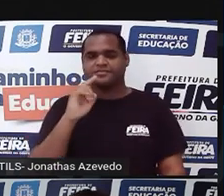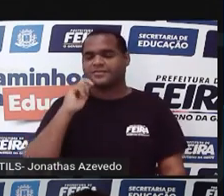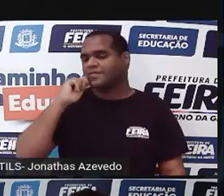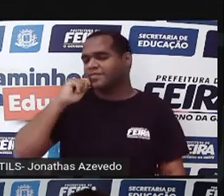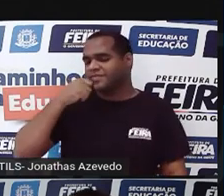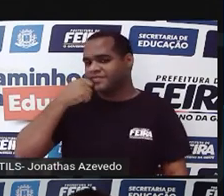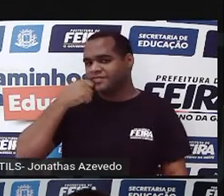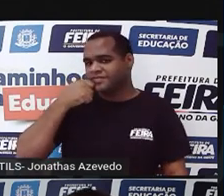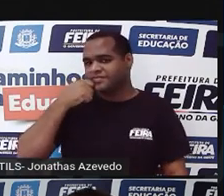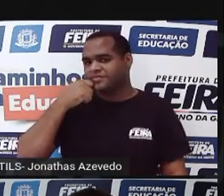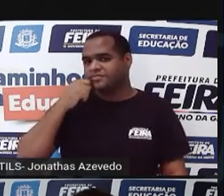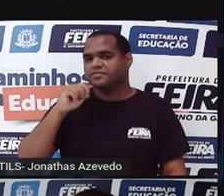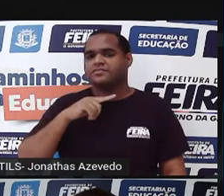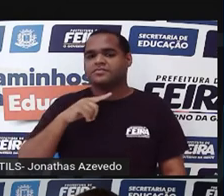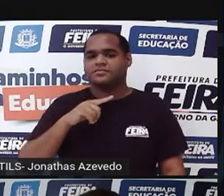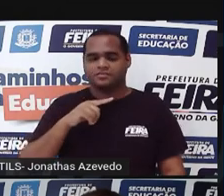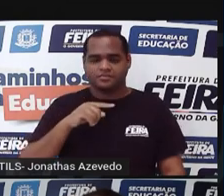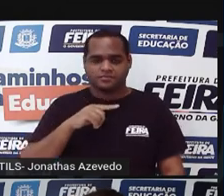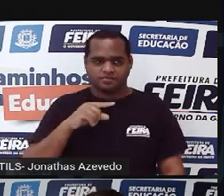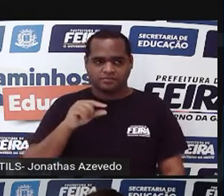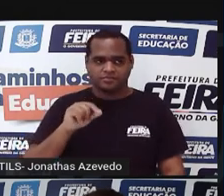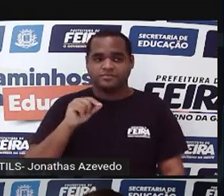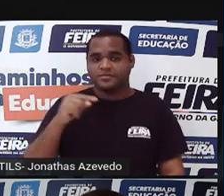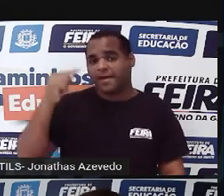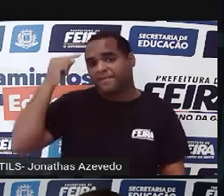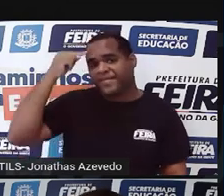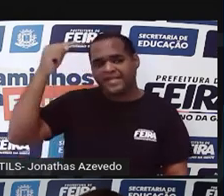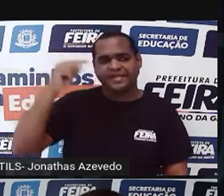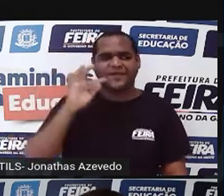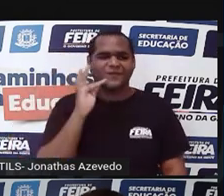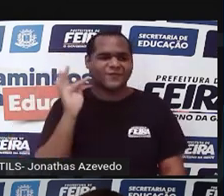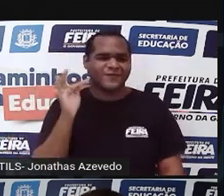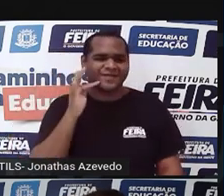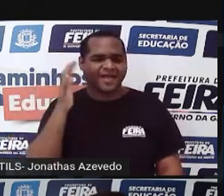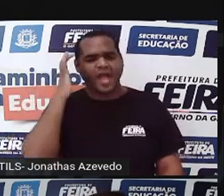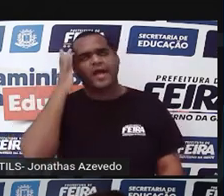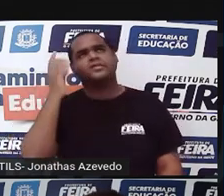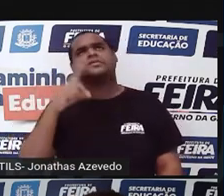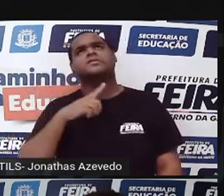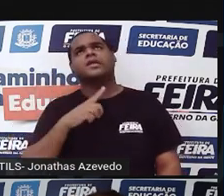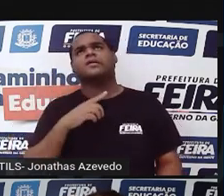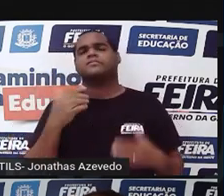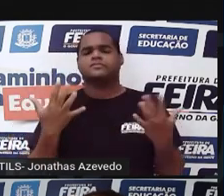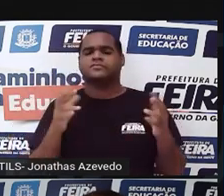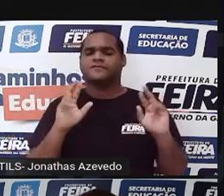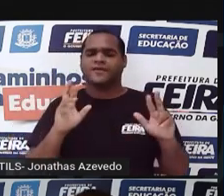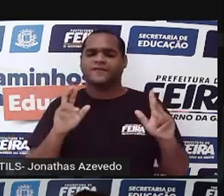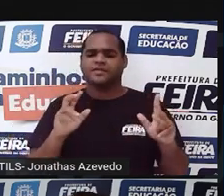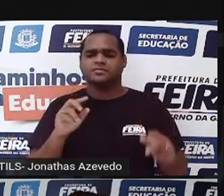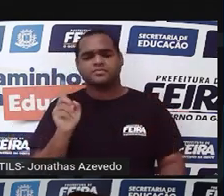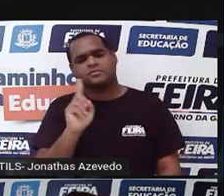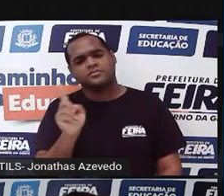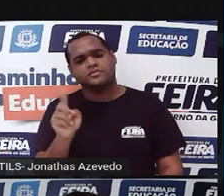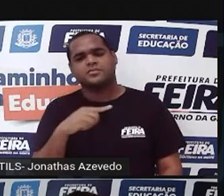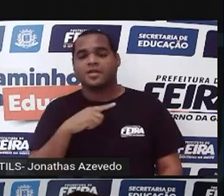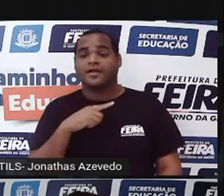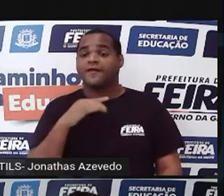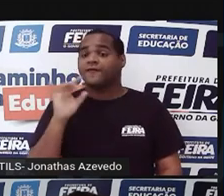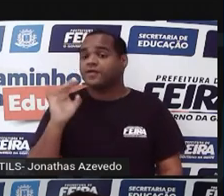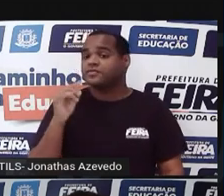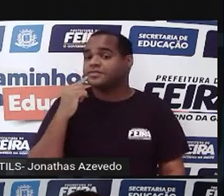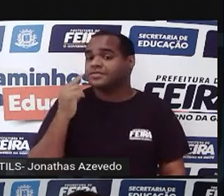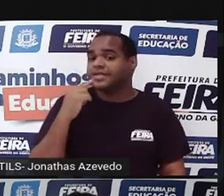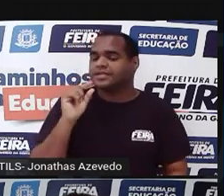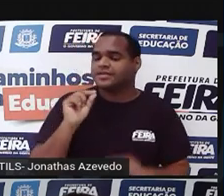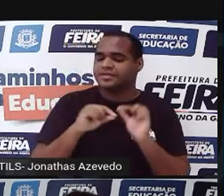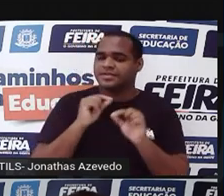suculenta que a gente come e a gente acha que é a fruta, né? O fruto não é. O fruto é a própria castanha. É dentro